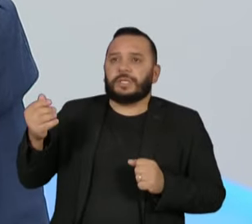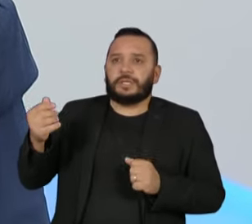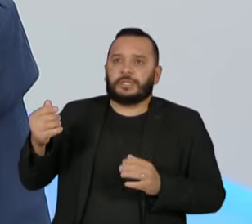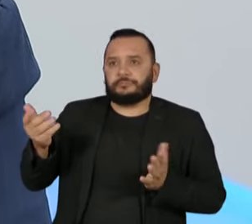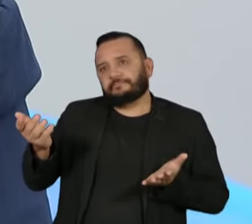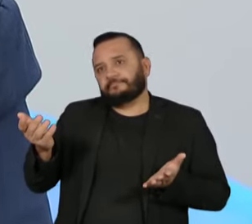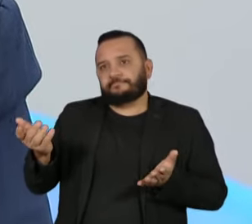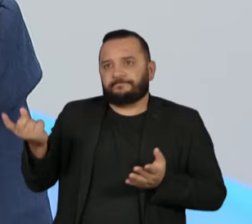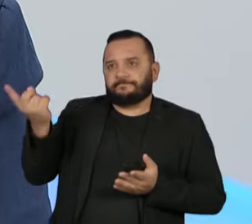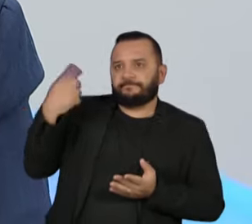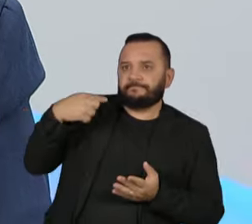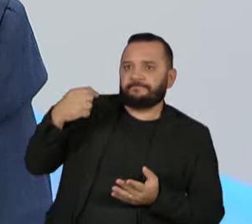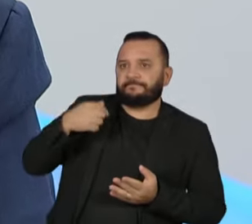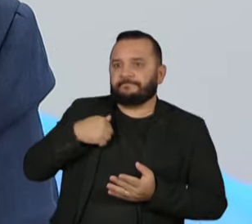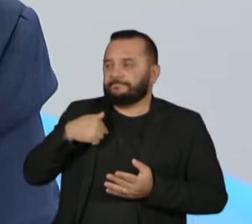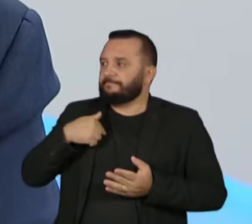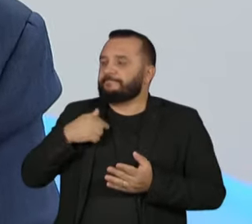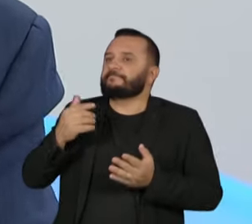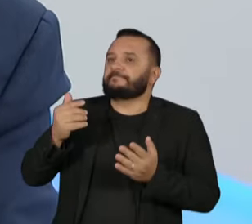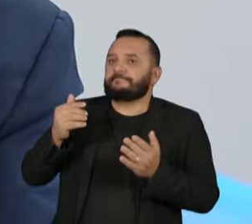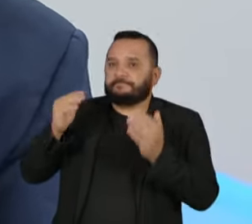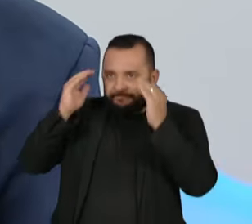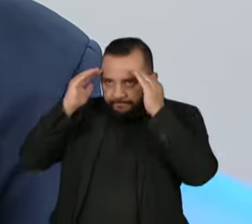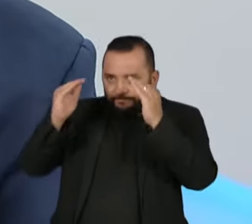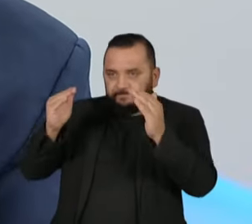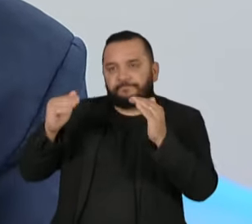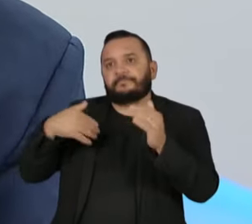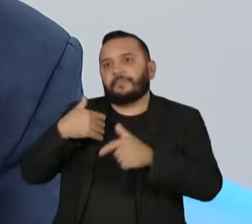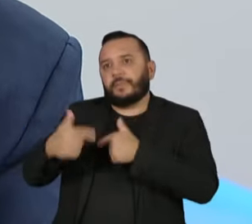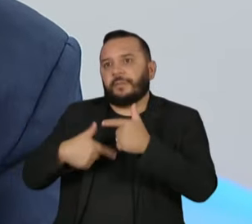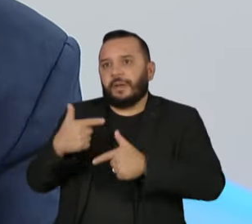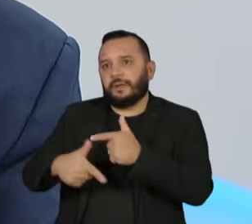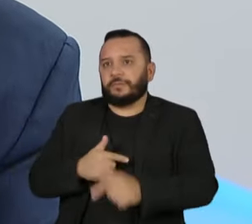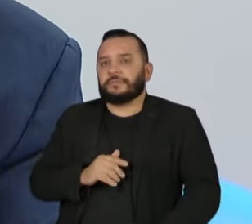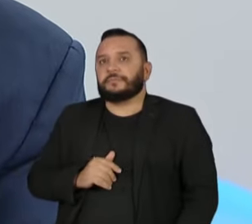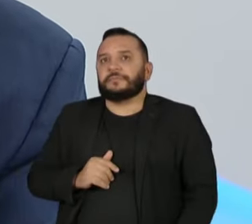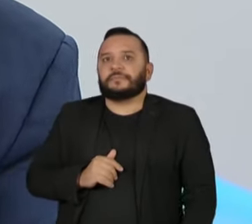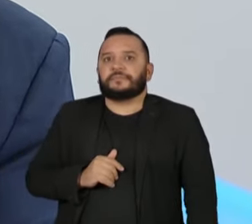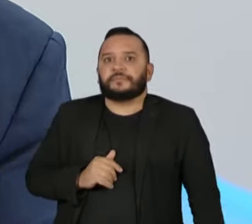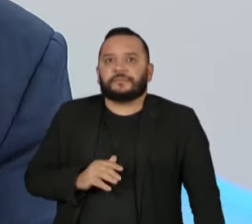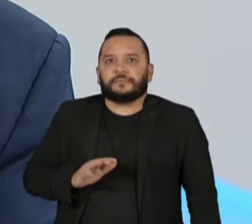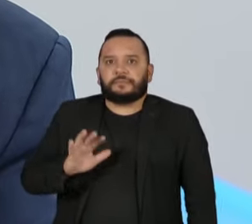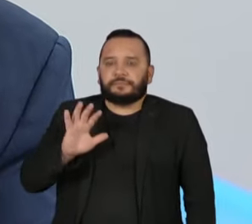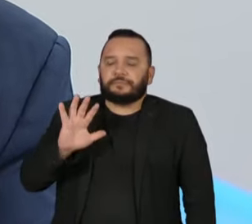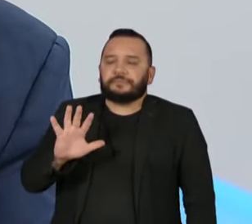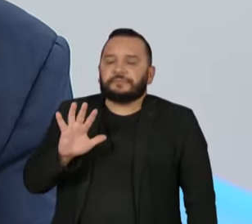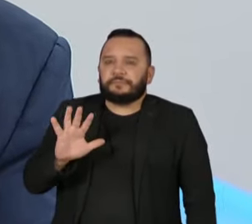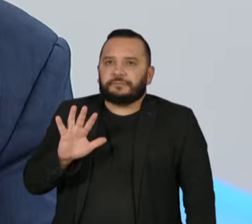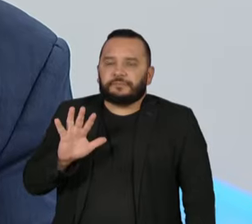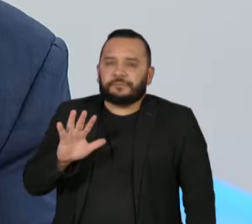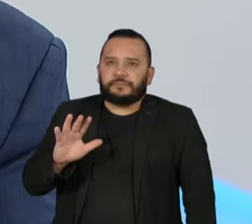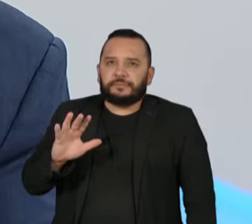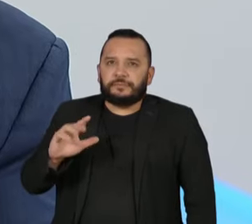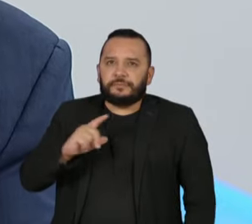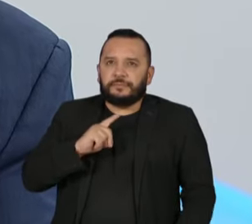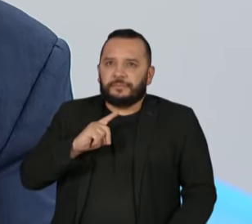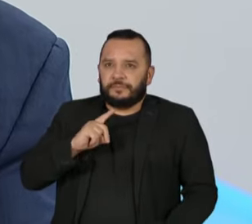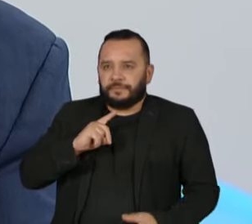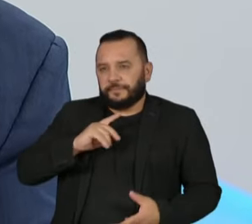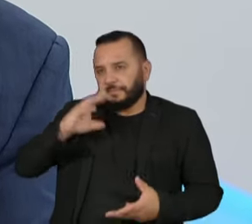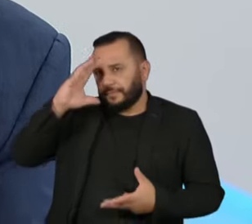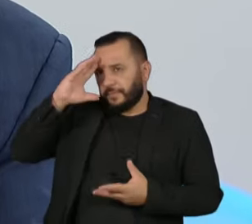procurei exercer com muito trabalho. O fato é que eu acho que tenho uma compreensão,